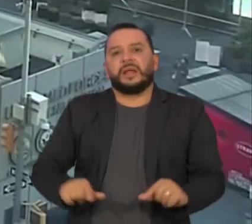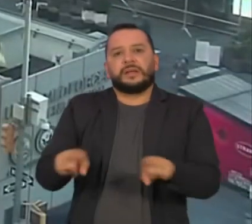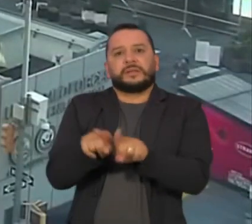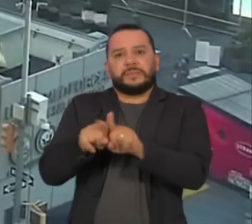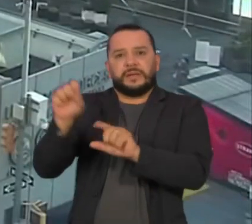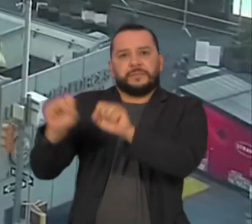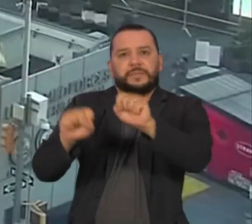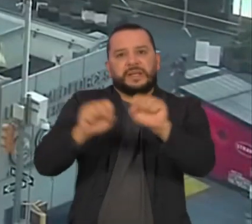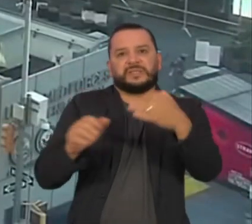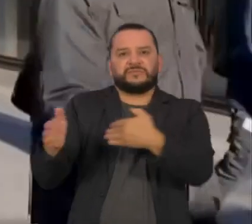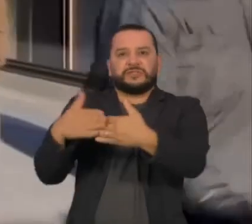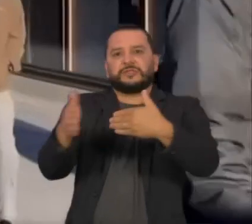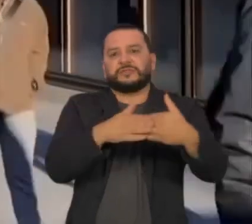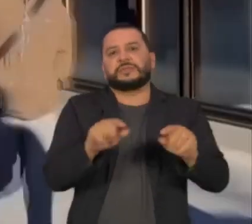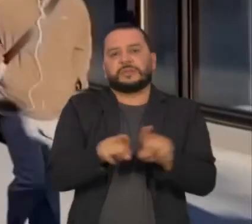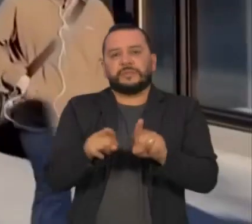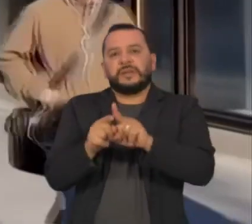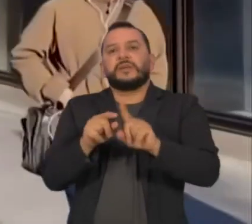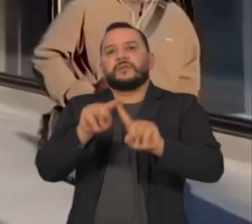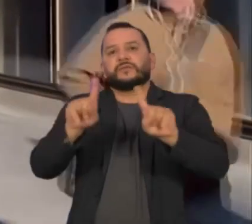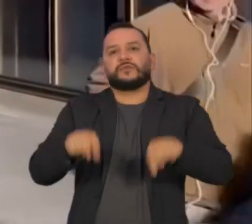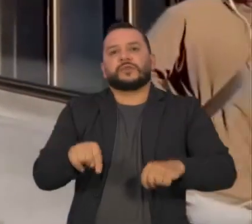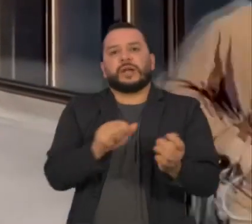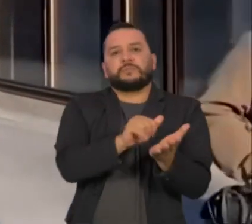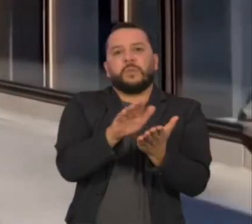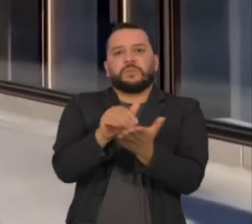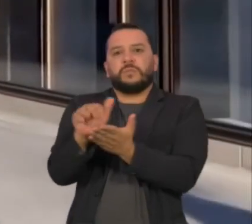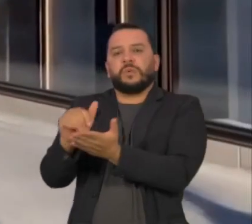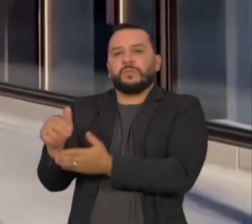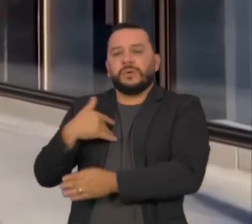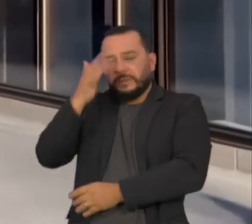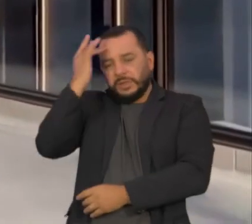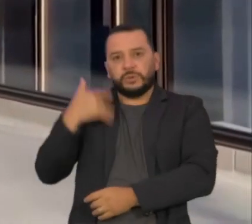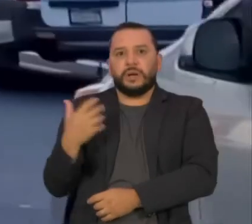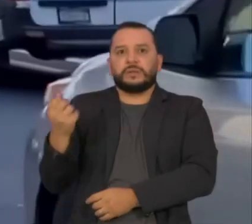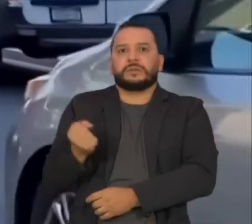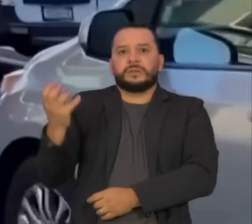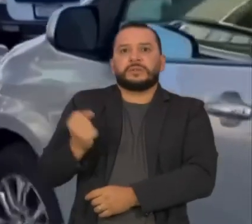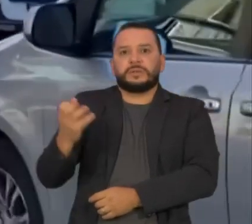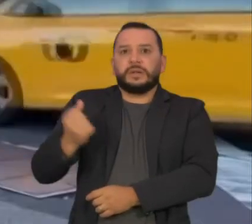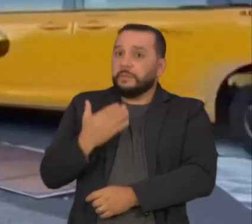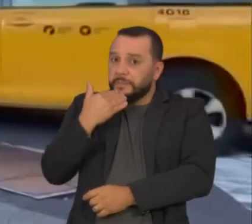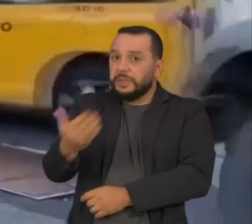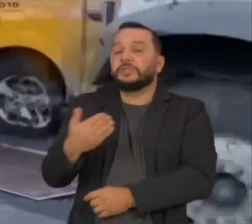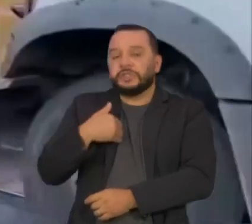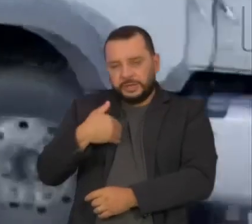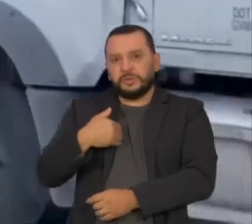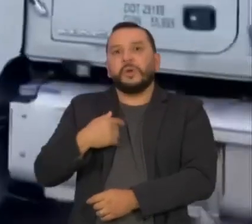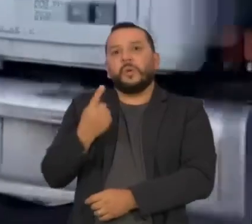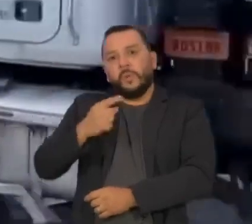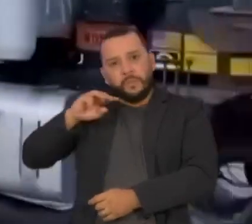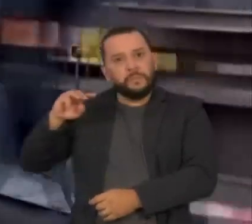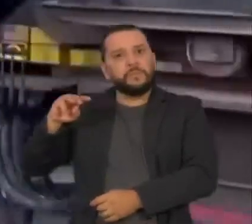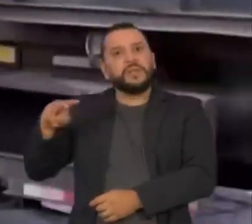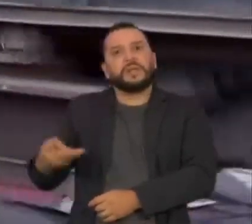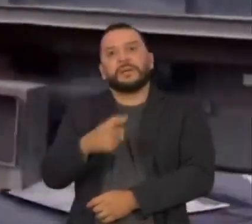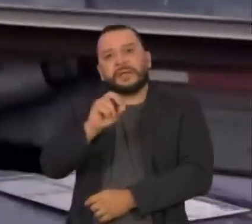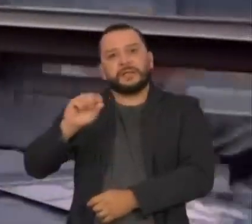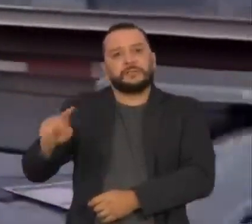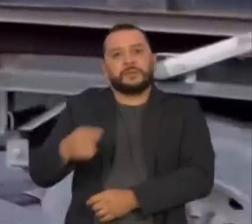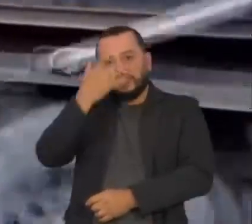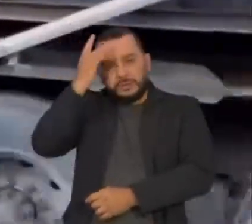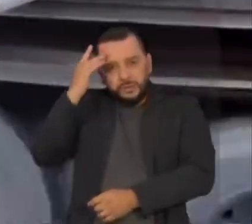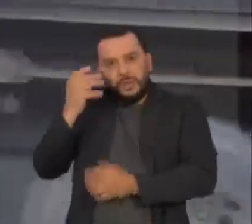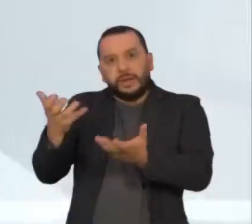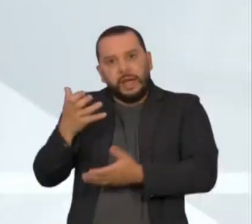onda de demissões pelo país. Os pedidos de seguro-desemprego voltaram a subir nesta semana. Cerca de um milhão e meio de pessoas deram entrada